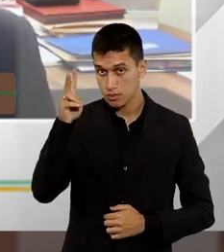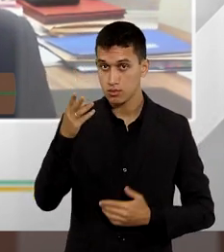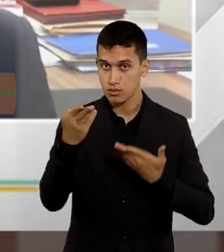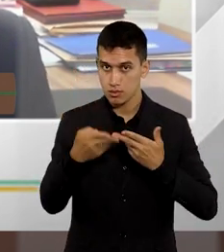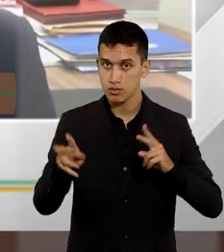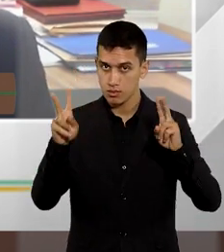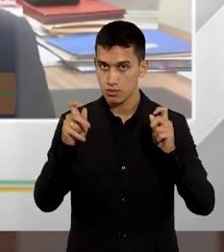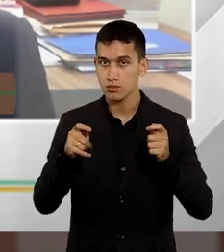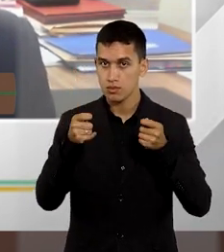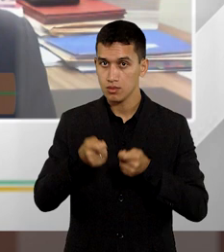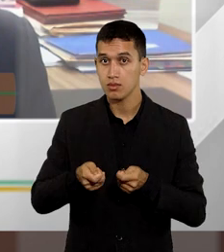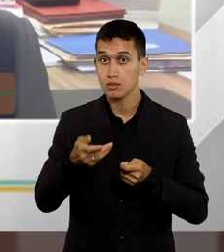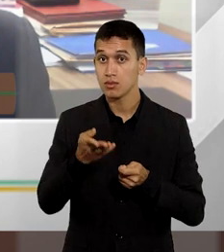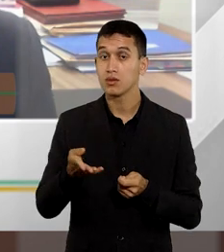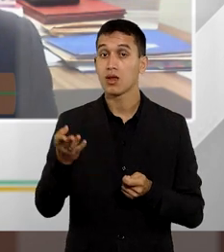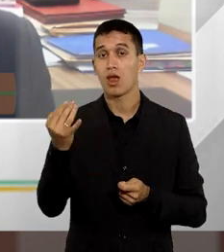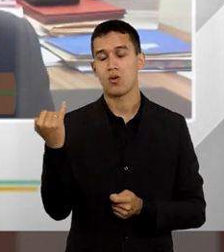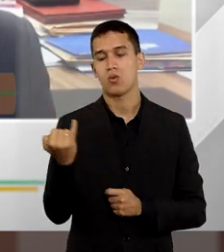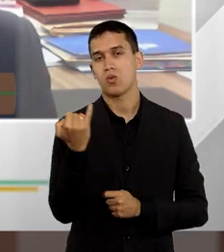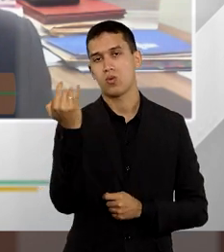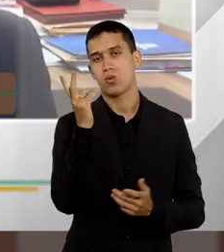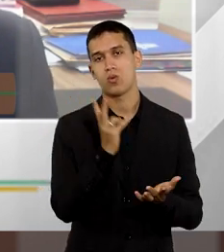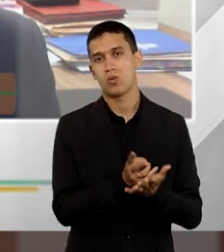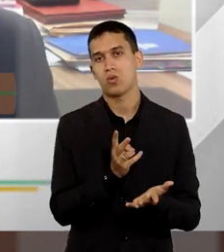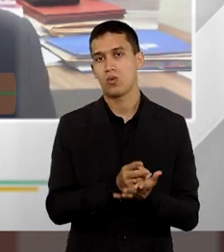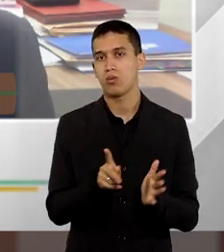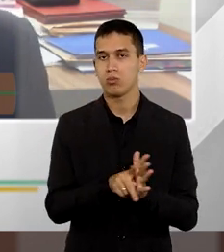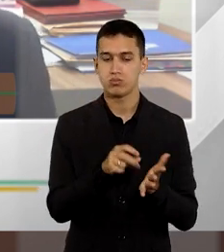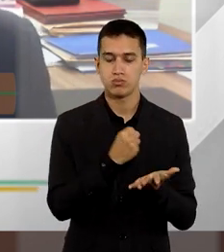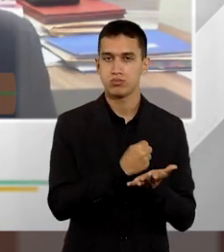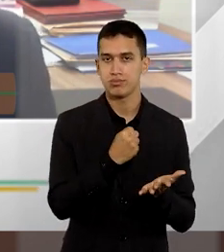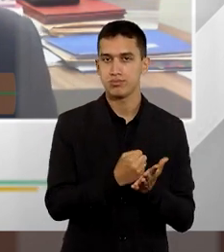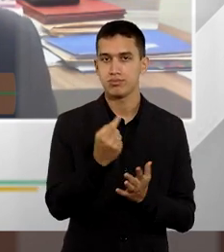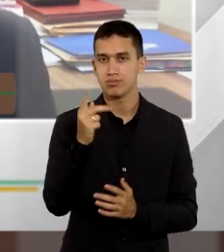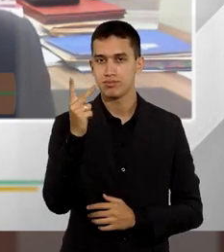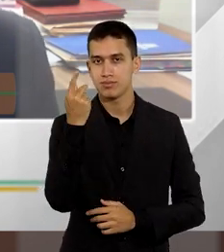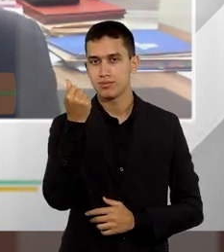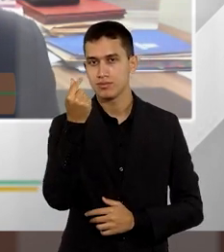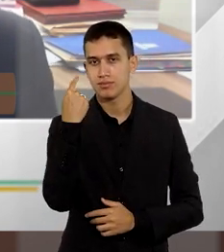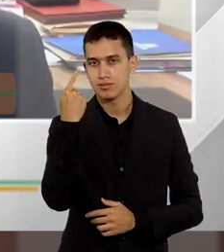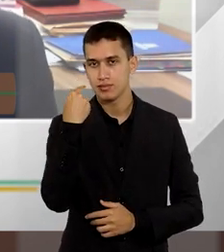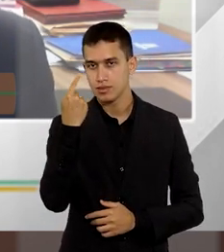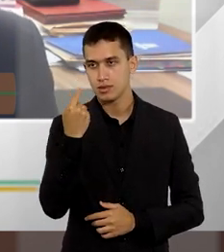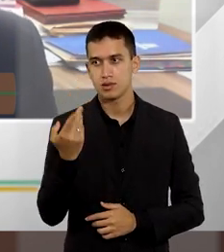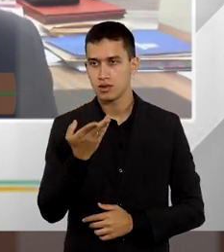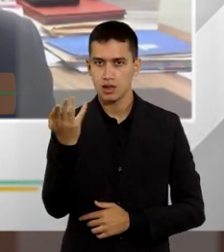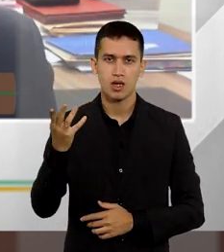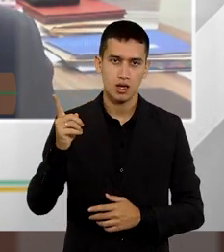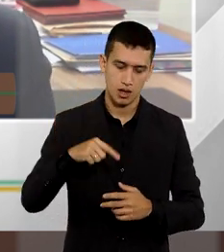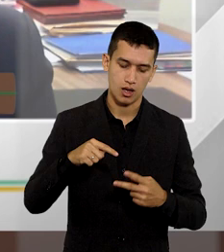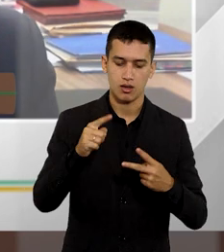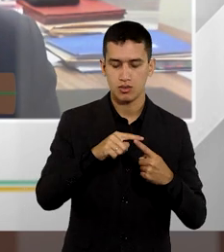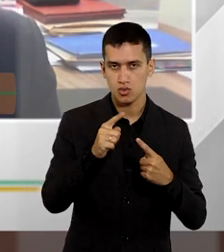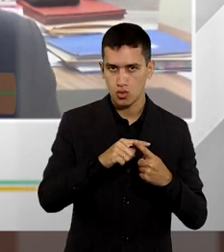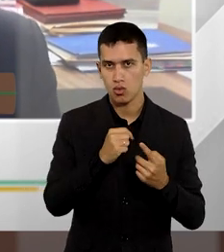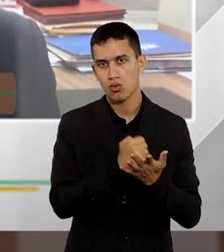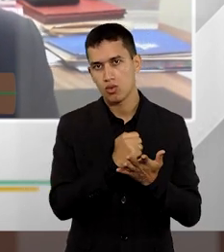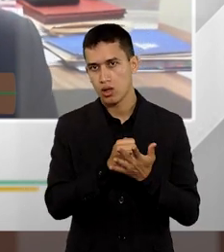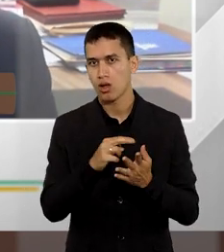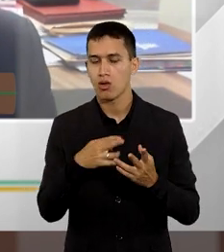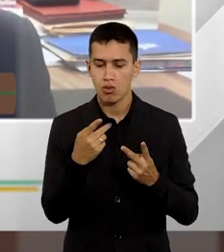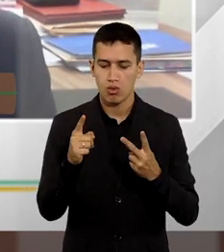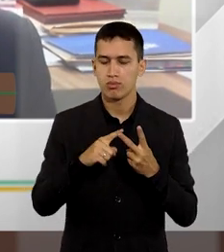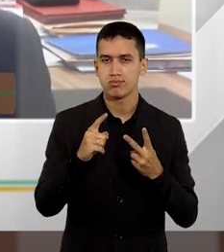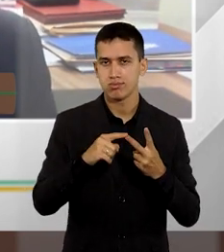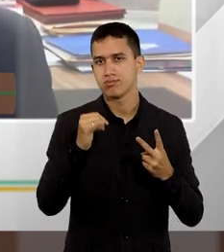fixar essa questão, que é sempre muito importante no contrato de honorários, seja sobre os honorários sucumenciais, seja sobre os próprios